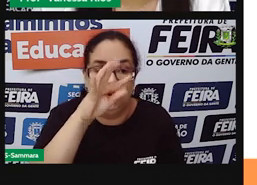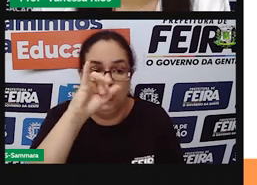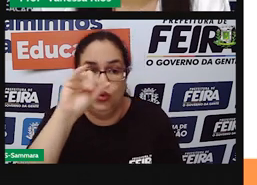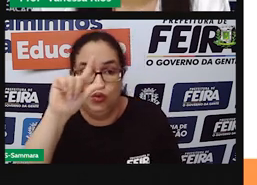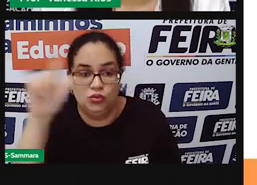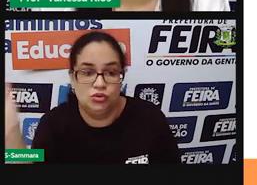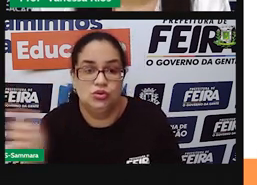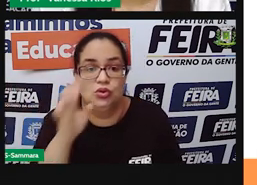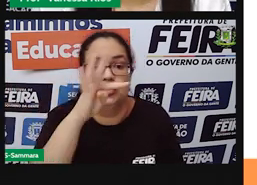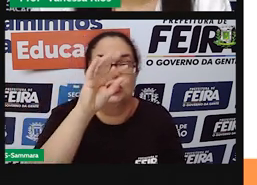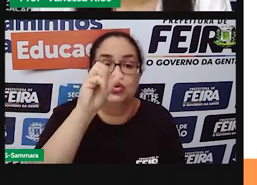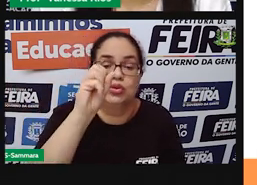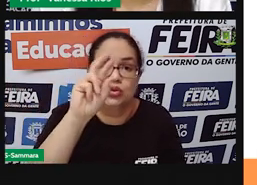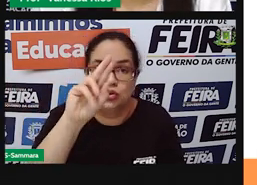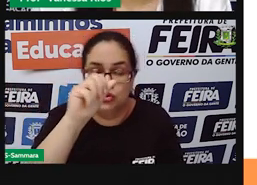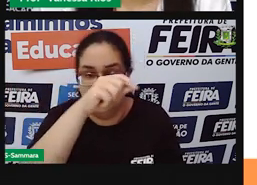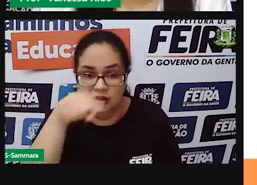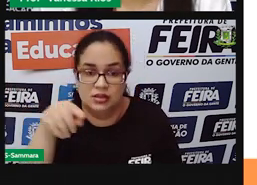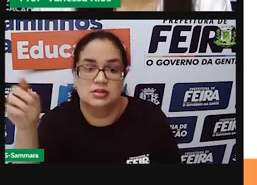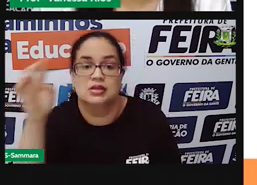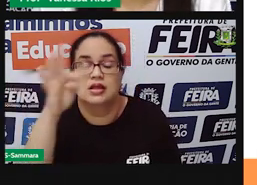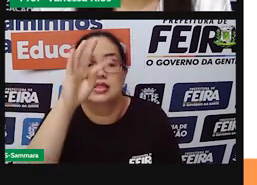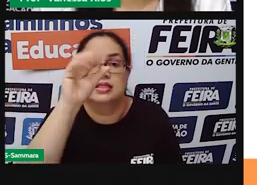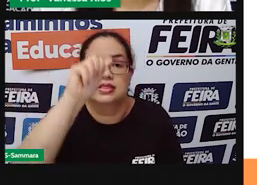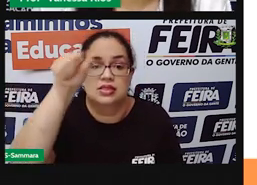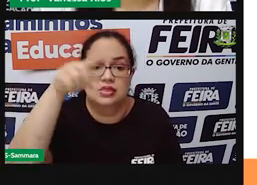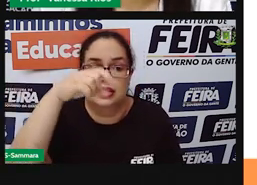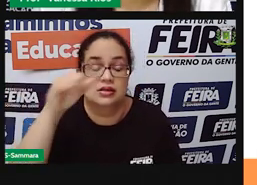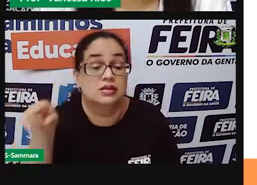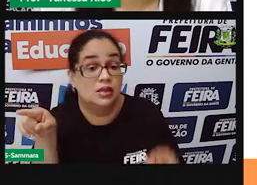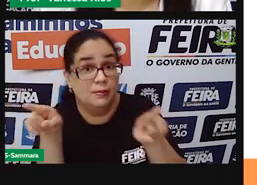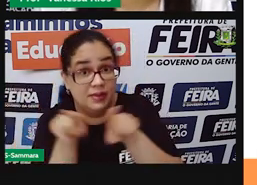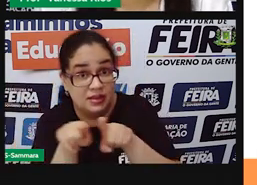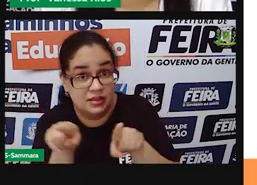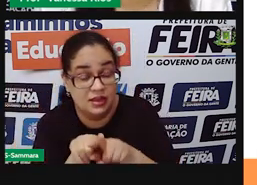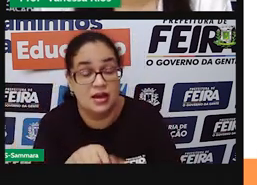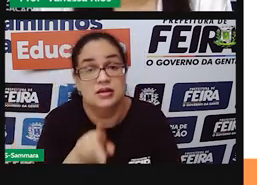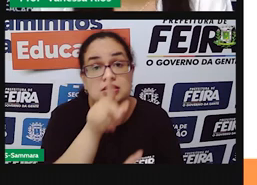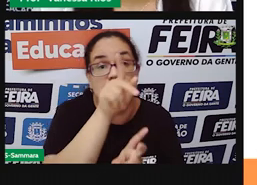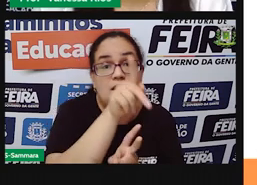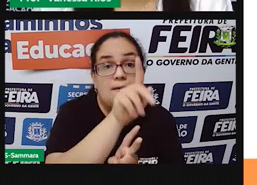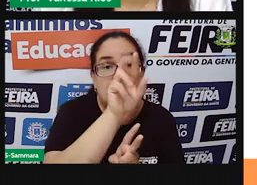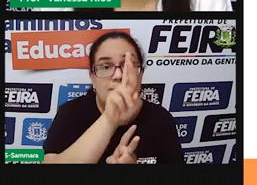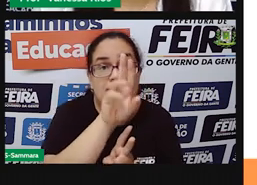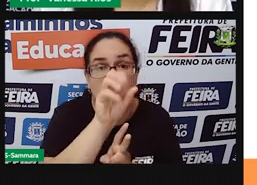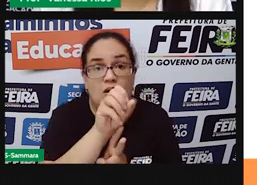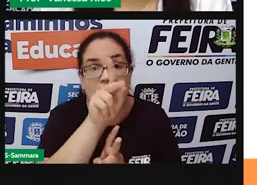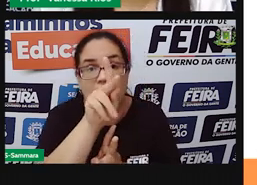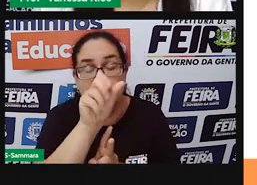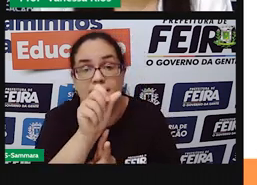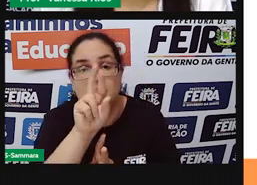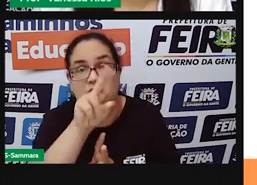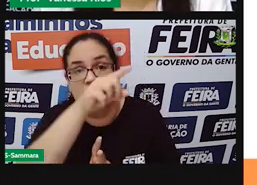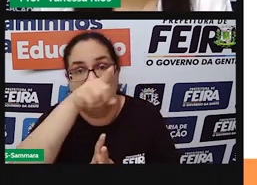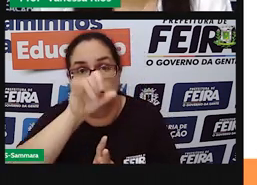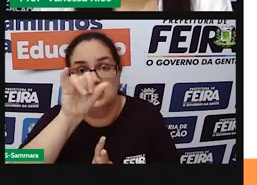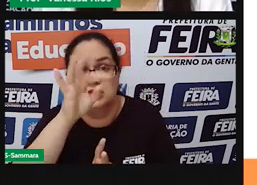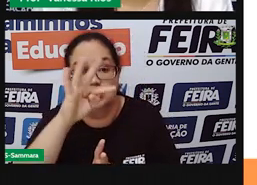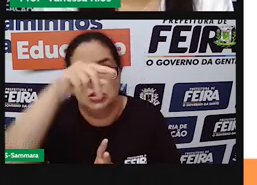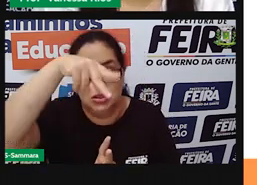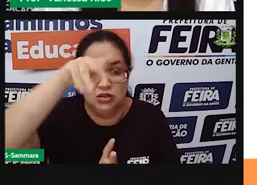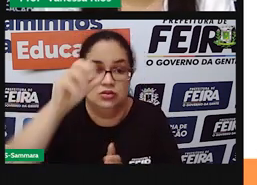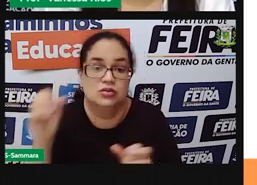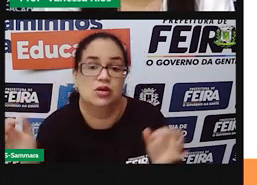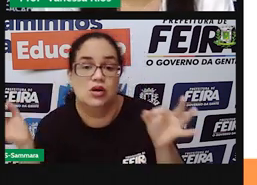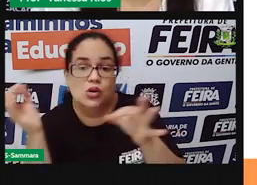táxi. E tem também as proparoxítonas, que é quando a sílaba tônica é a